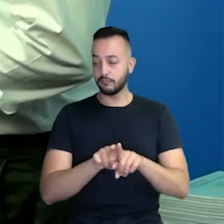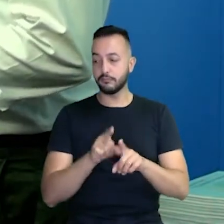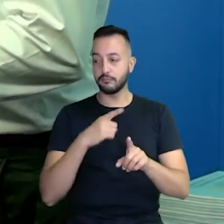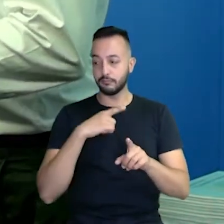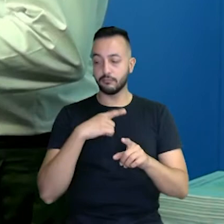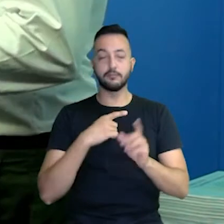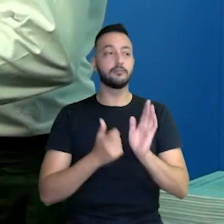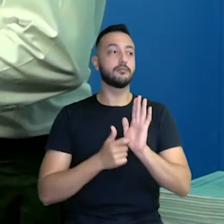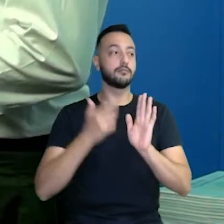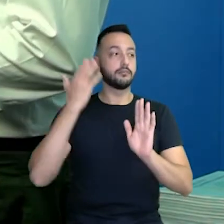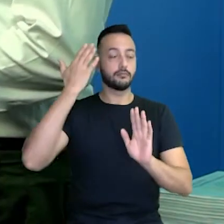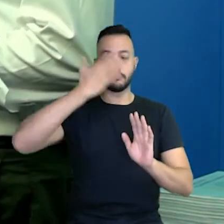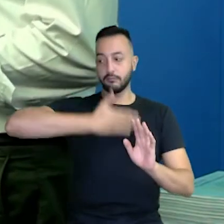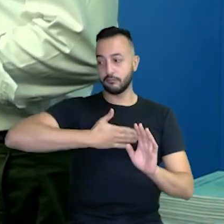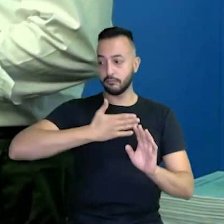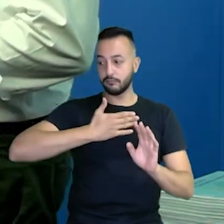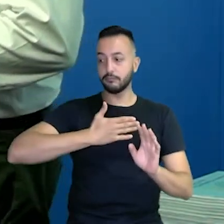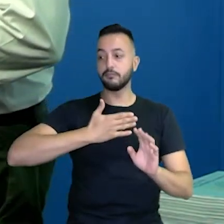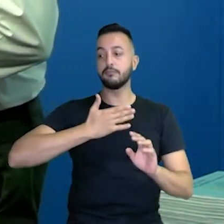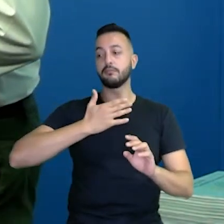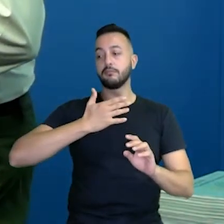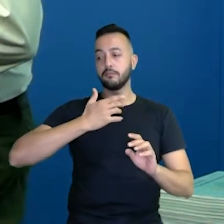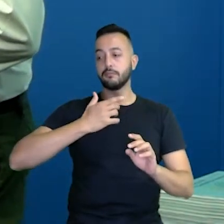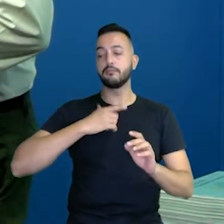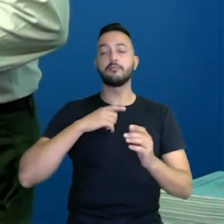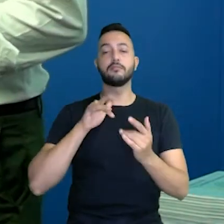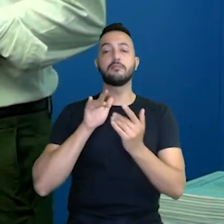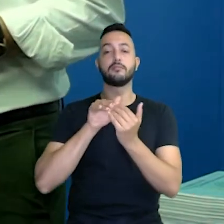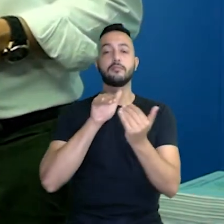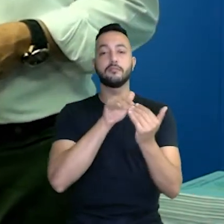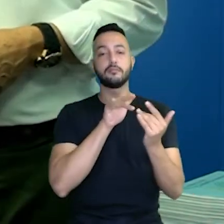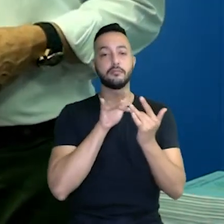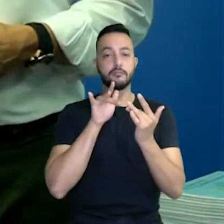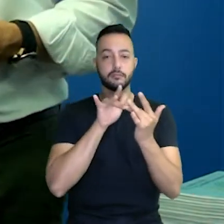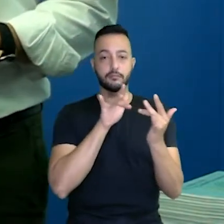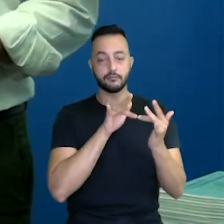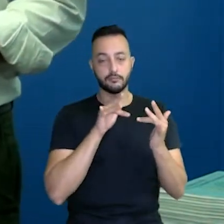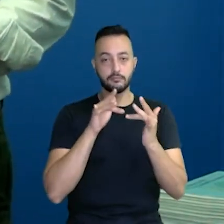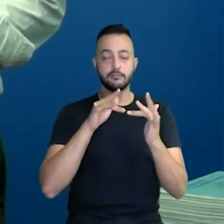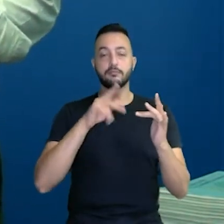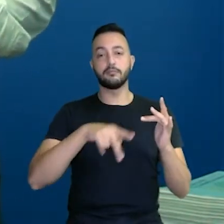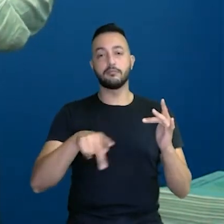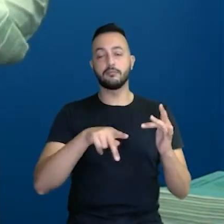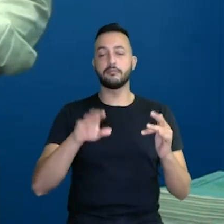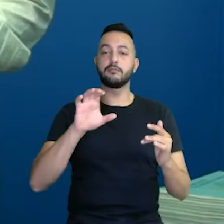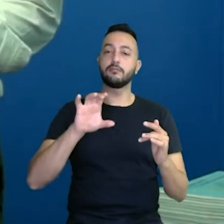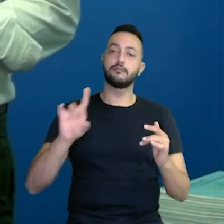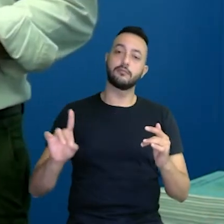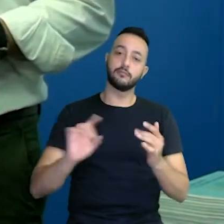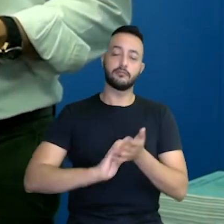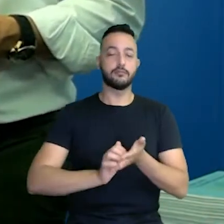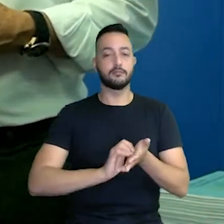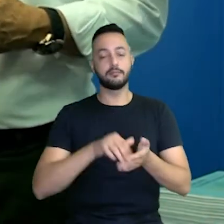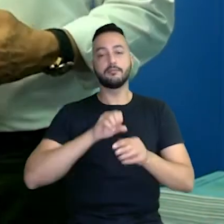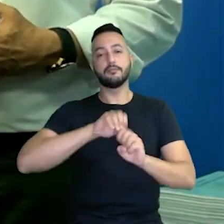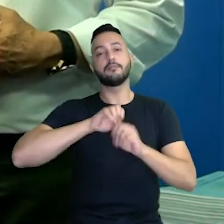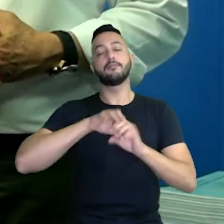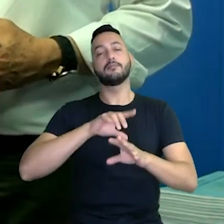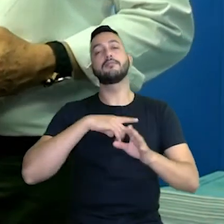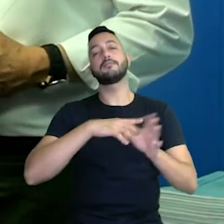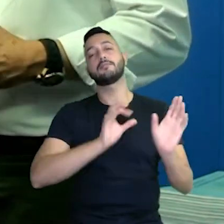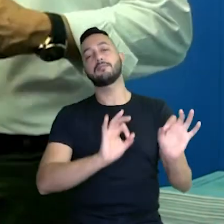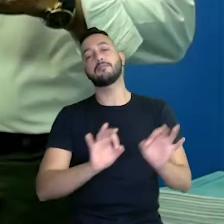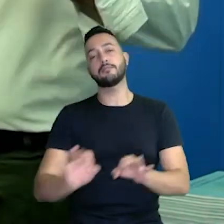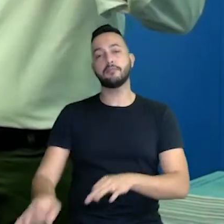evidências, evidências do contato dos professores com os coordenadores da Secretaria da Educação, que é uma